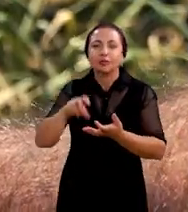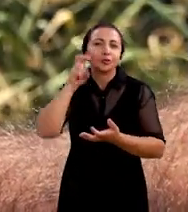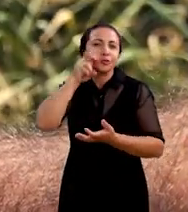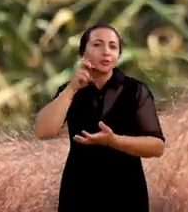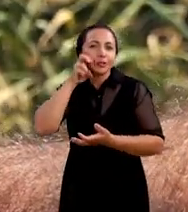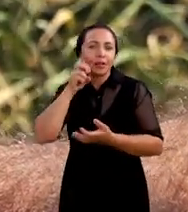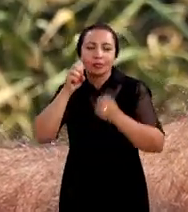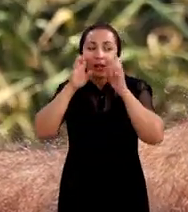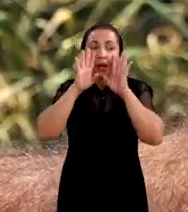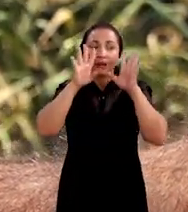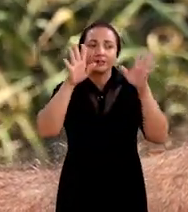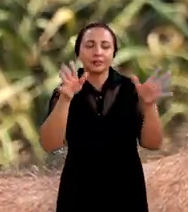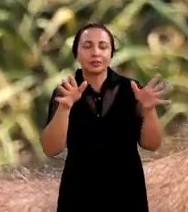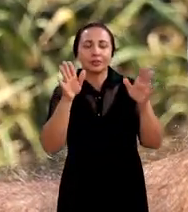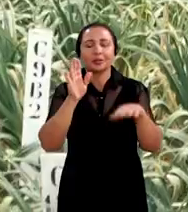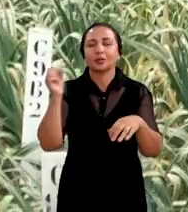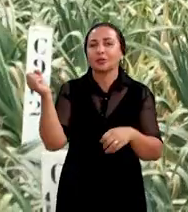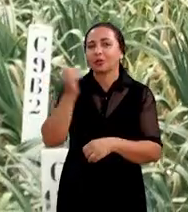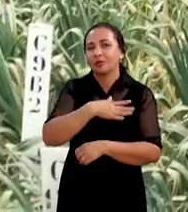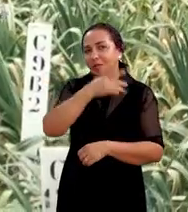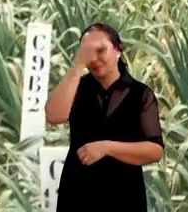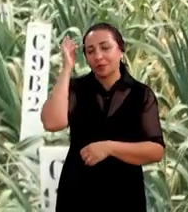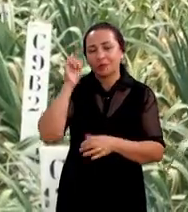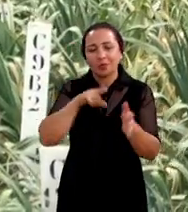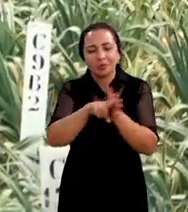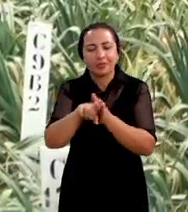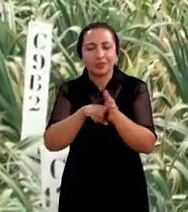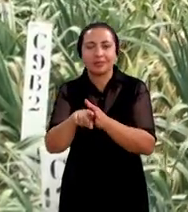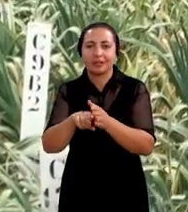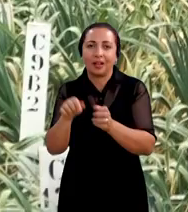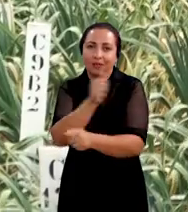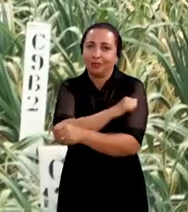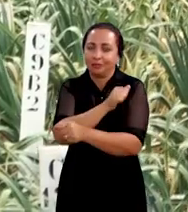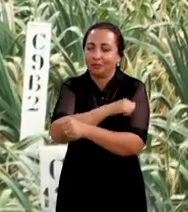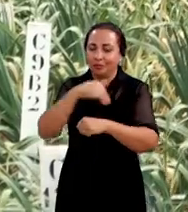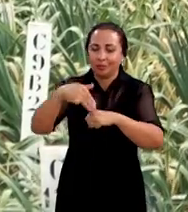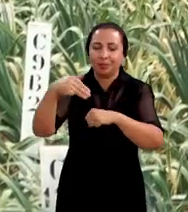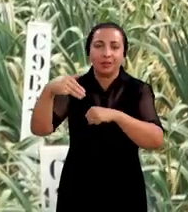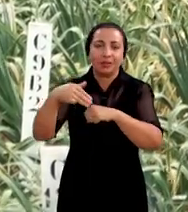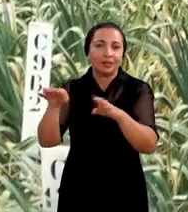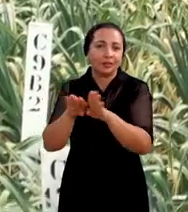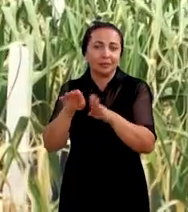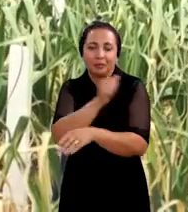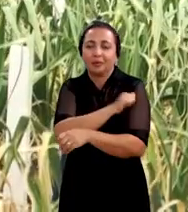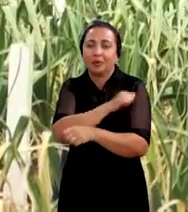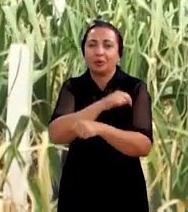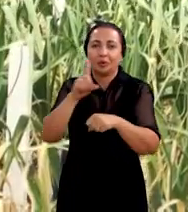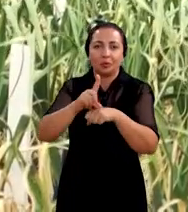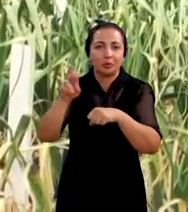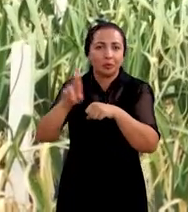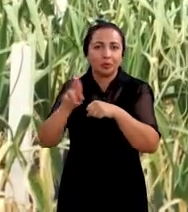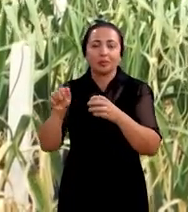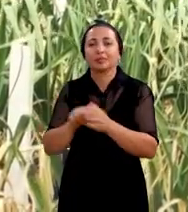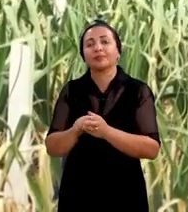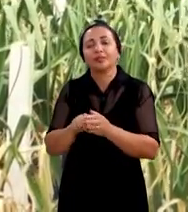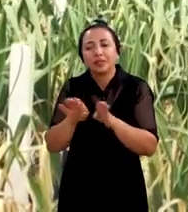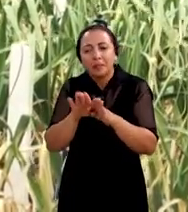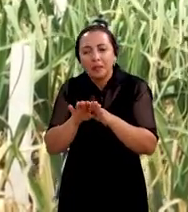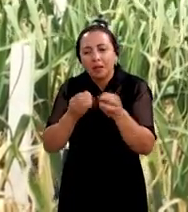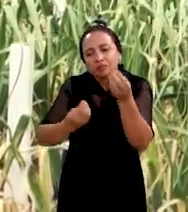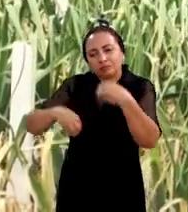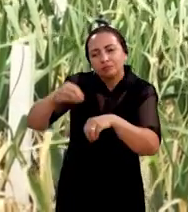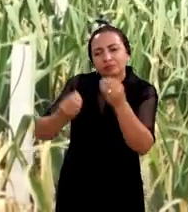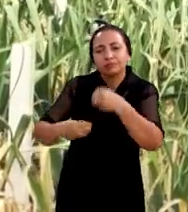Grande do Norte e assim despertou a atenção de novos pesquisadores alunos do mestrado e do doutorado dos programas de fitotecnia